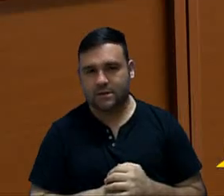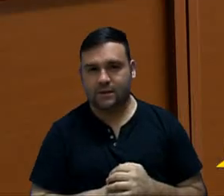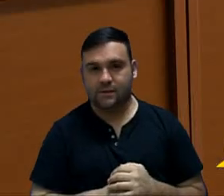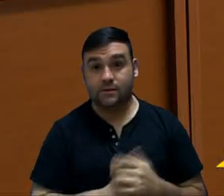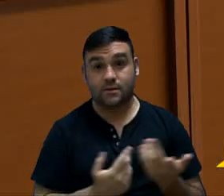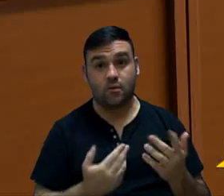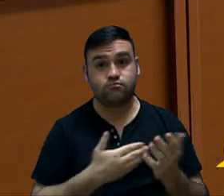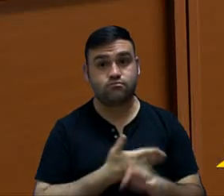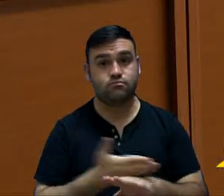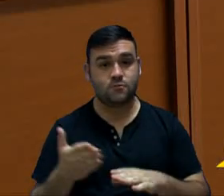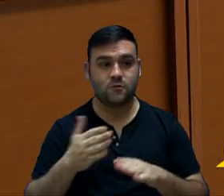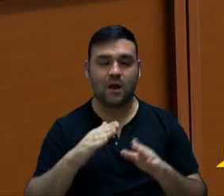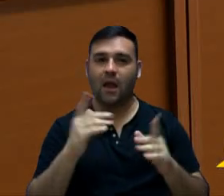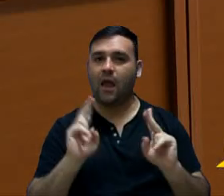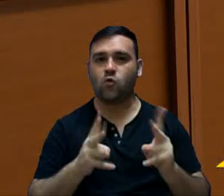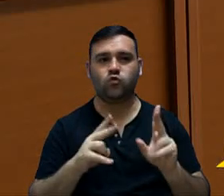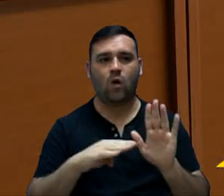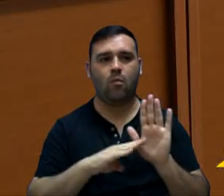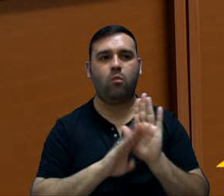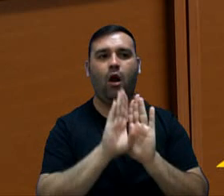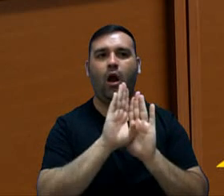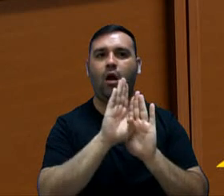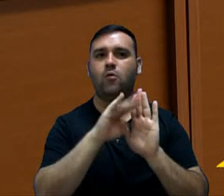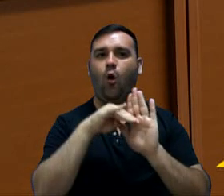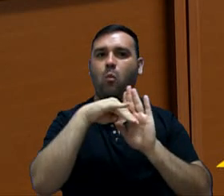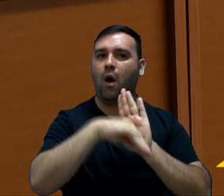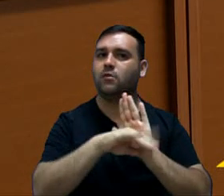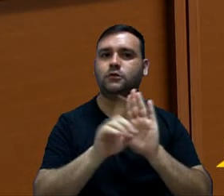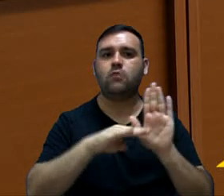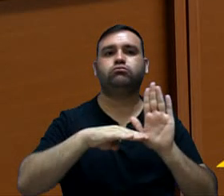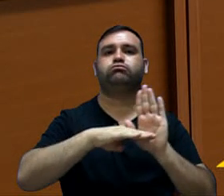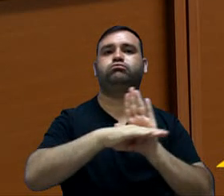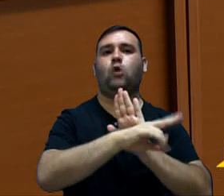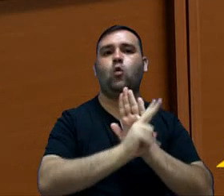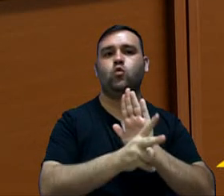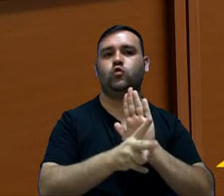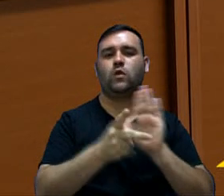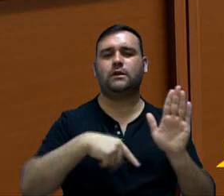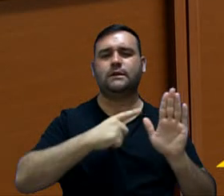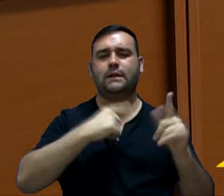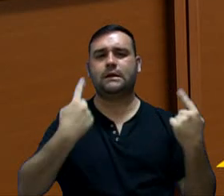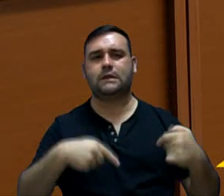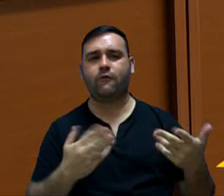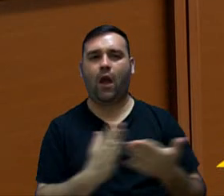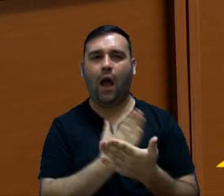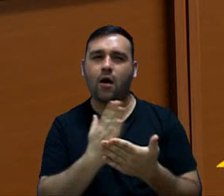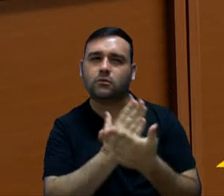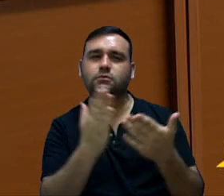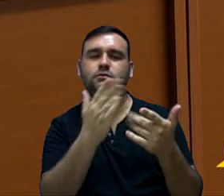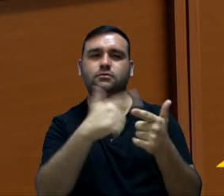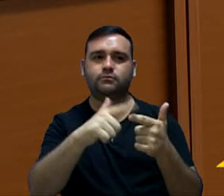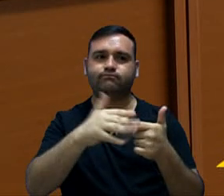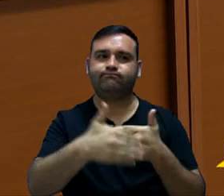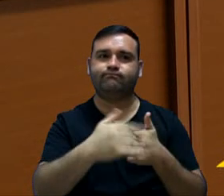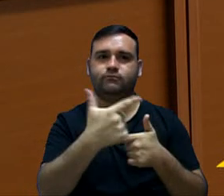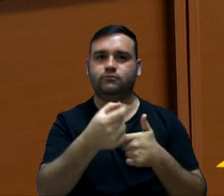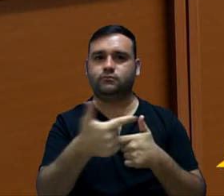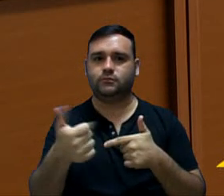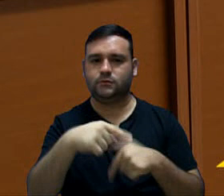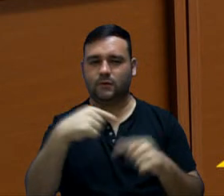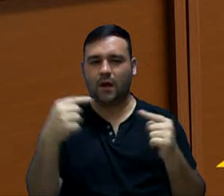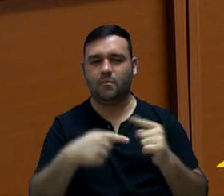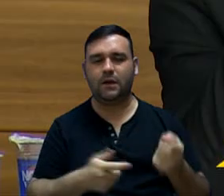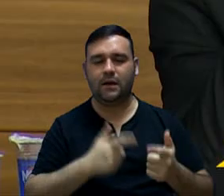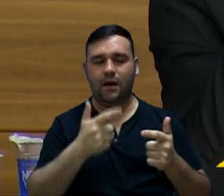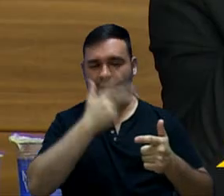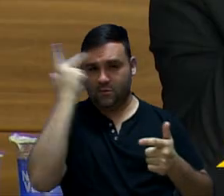a tendência é de estabilidade. Então, nós temos alguns desafios para 2021, no tocante